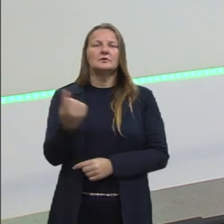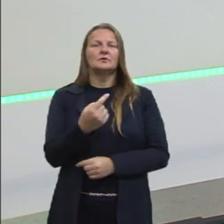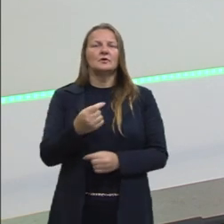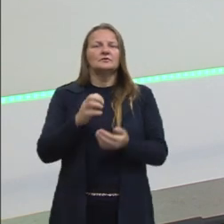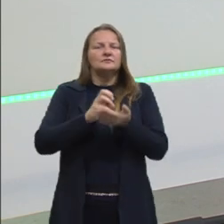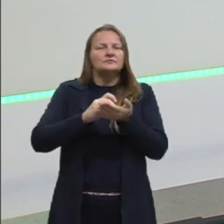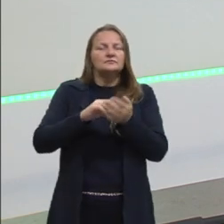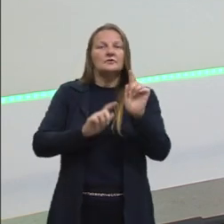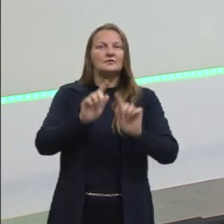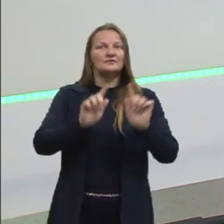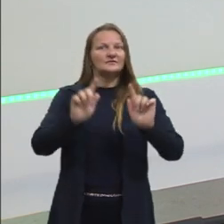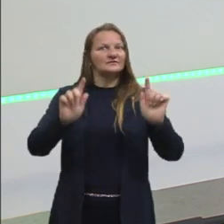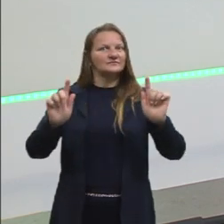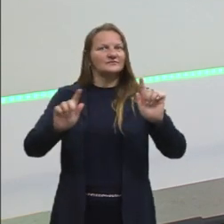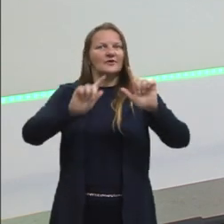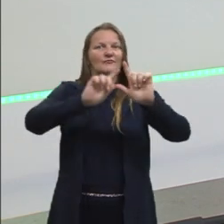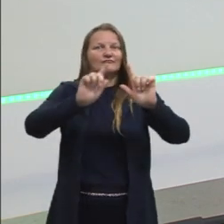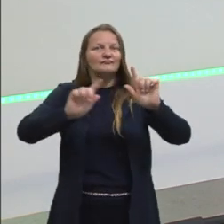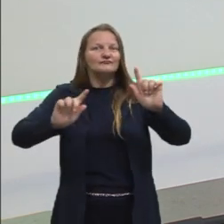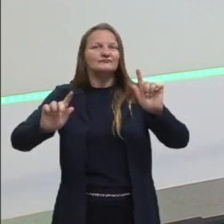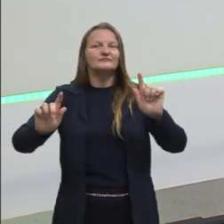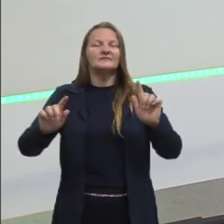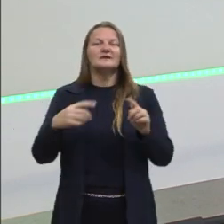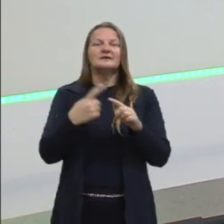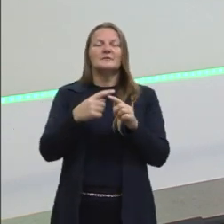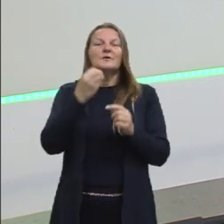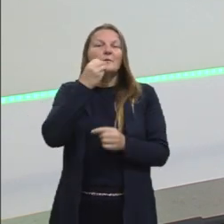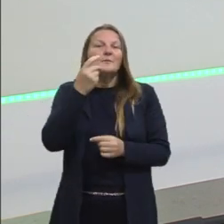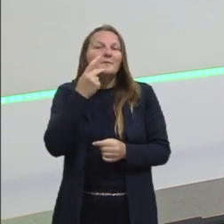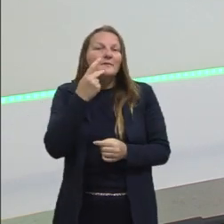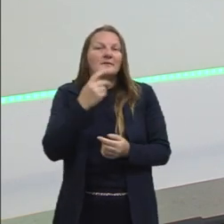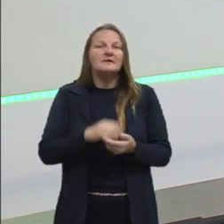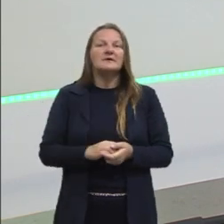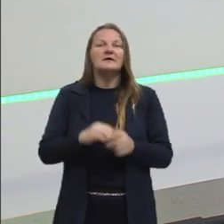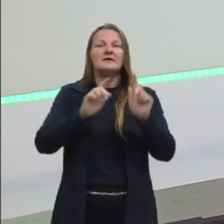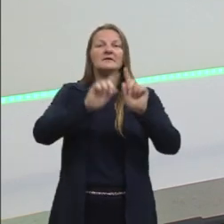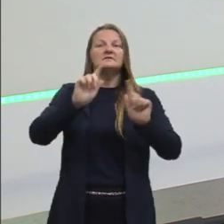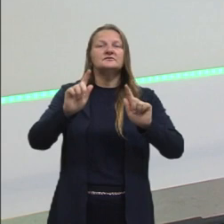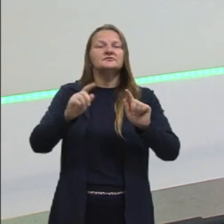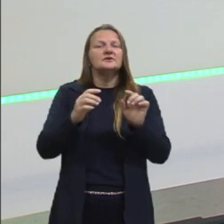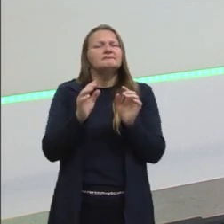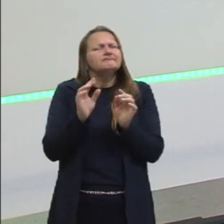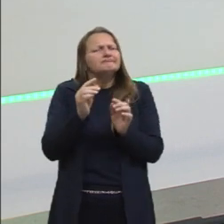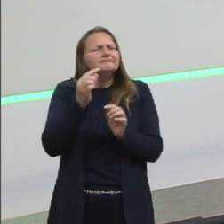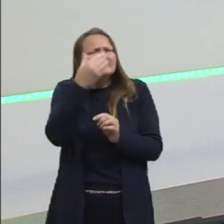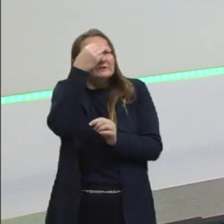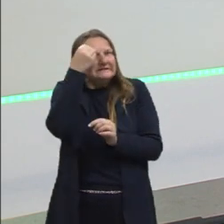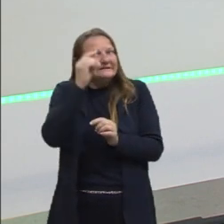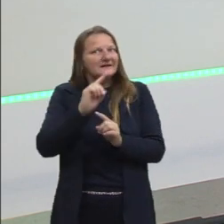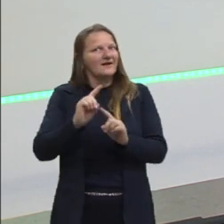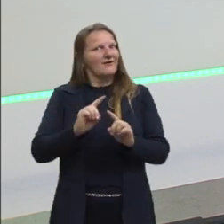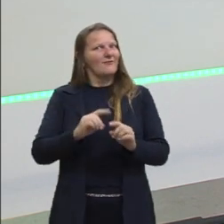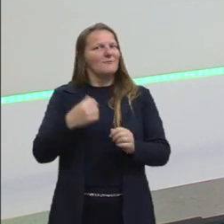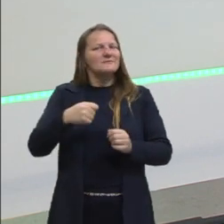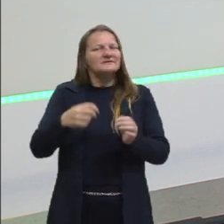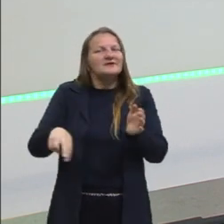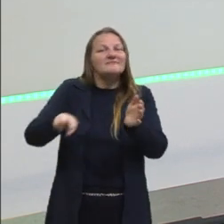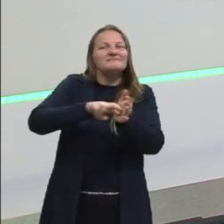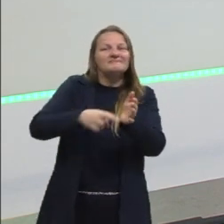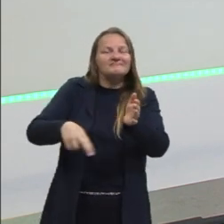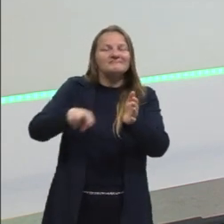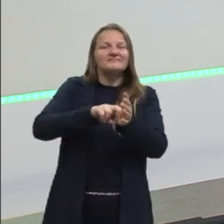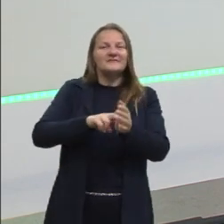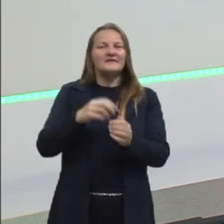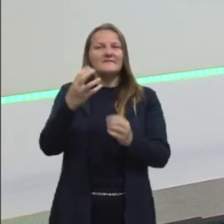estatística, depois entrou na parte da probabilidade e a estatística ficou um pouquinho para trás. Então, vamos dar uma retomada para